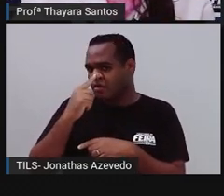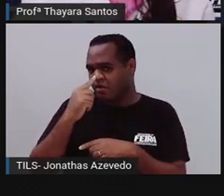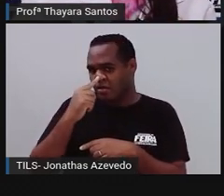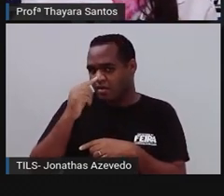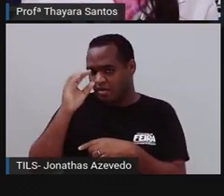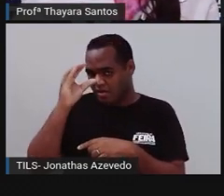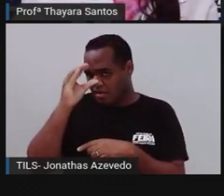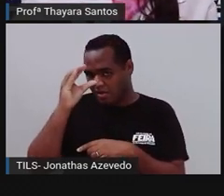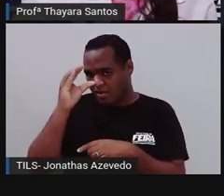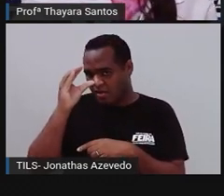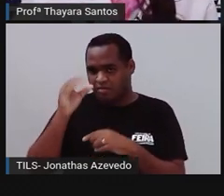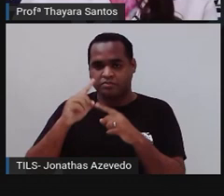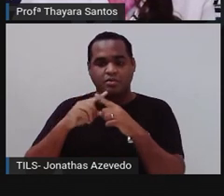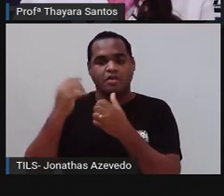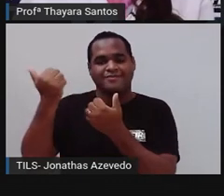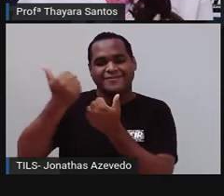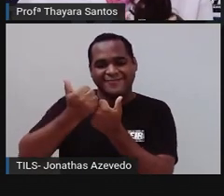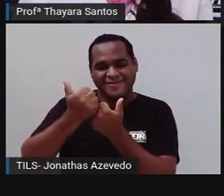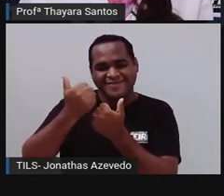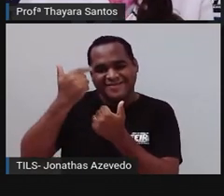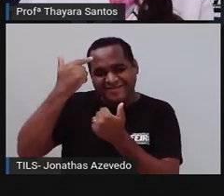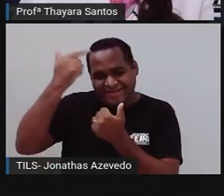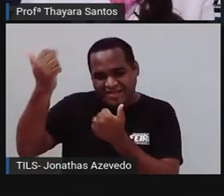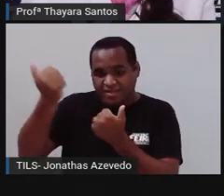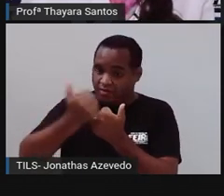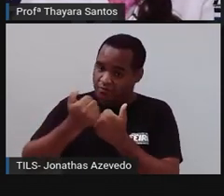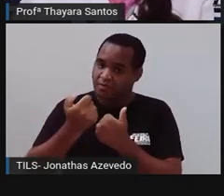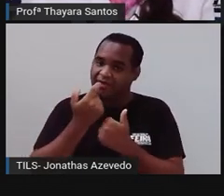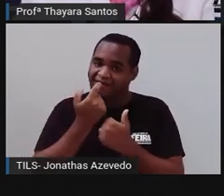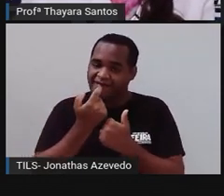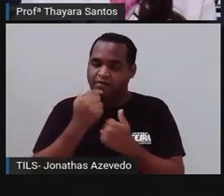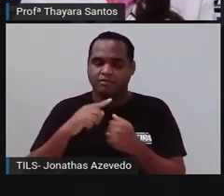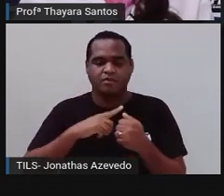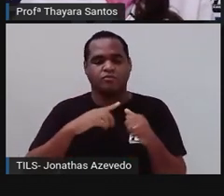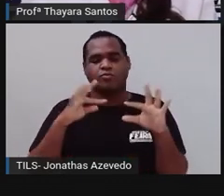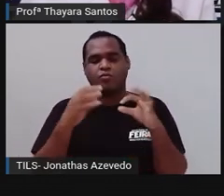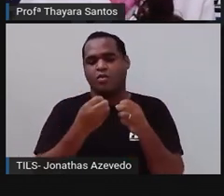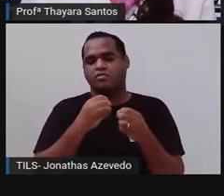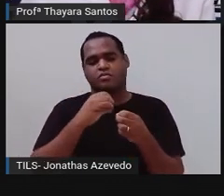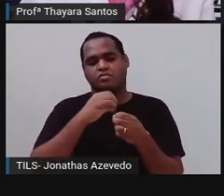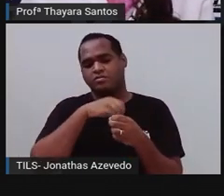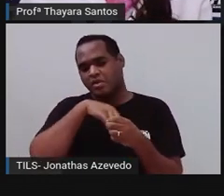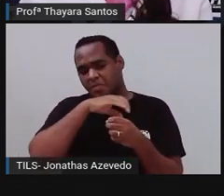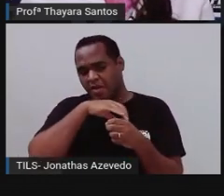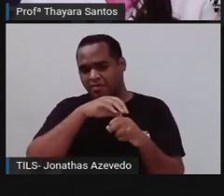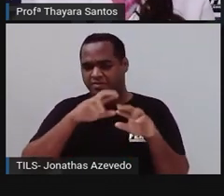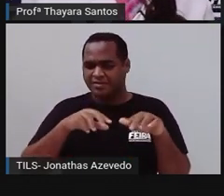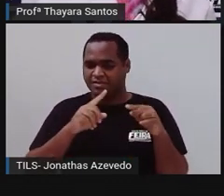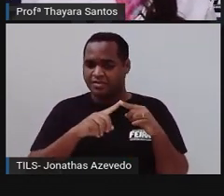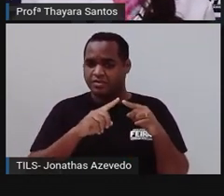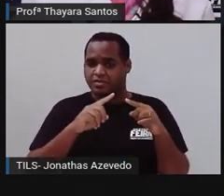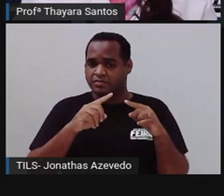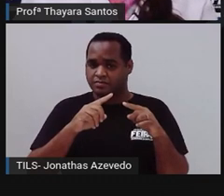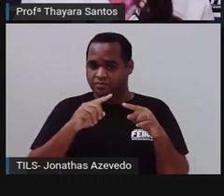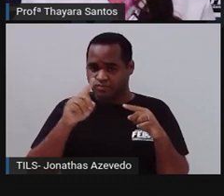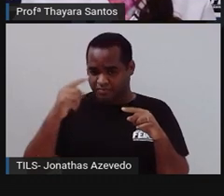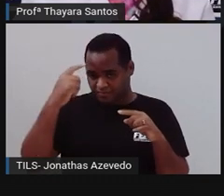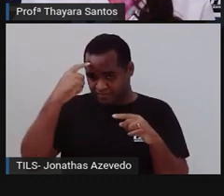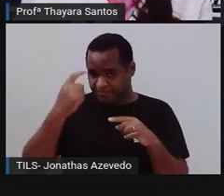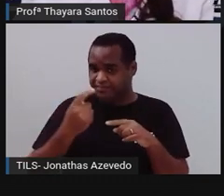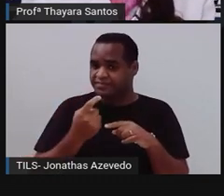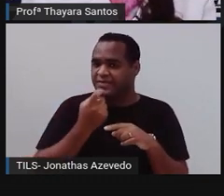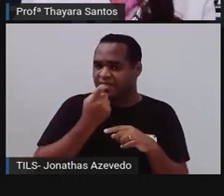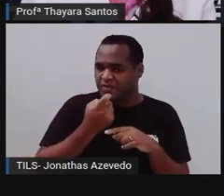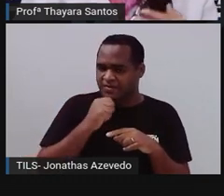substituindo esses ossos. Então, se a gente disser, ah, todo animal vertebrado tem osso, a gente estaria excluindo esse grupo. E não é